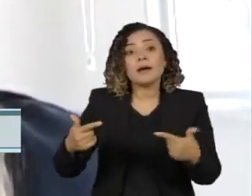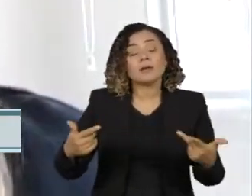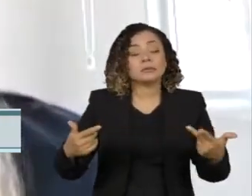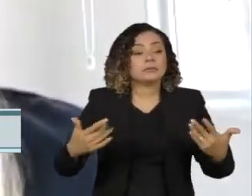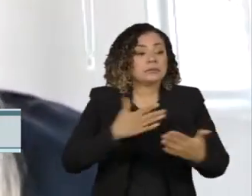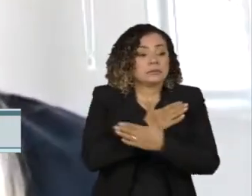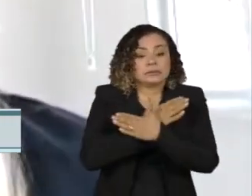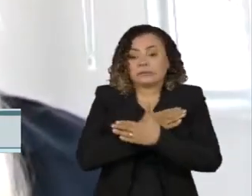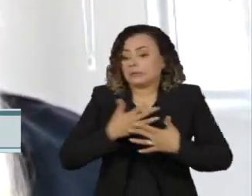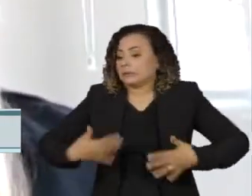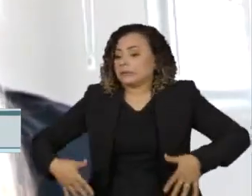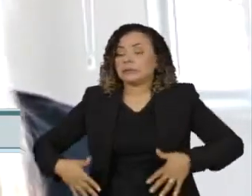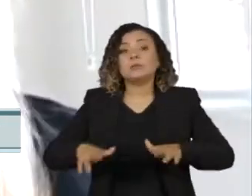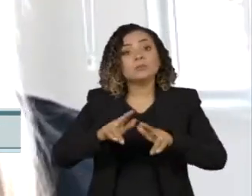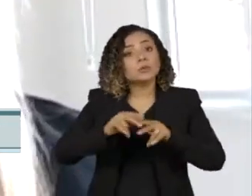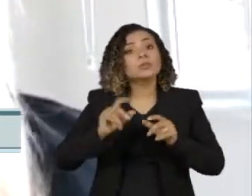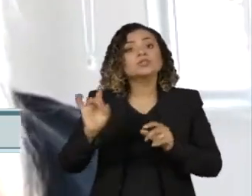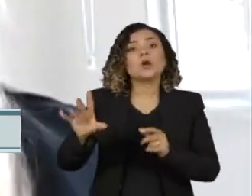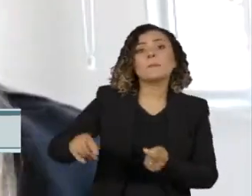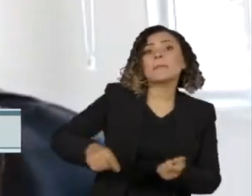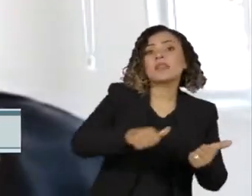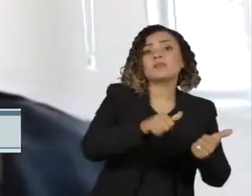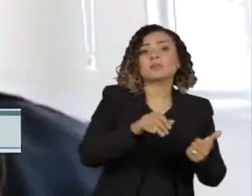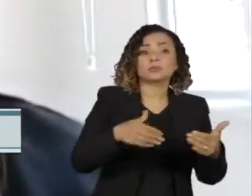questão de colher apenas os benefícios no curto prazo.